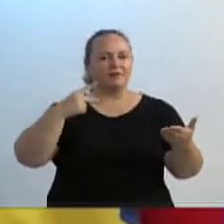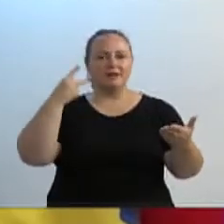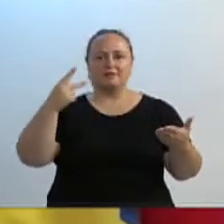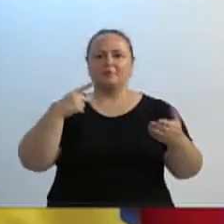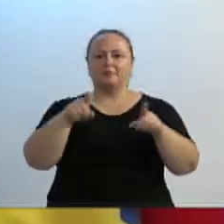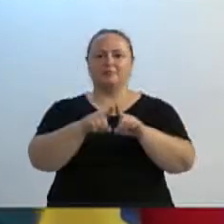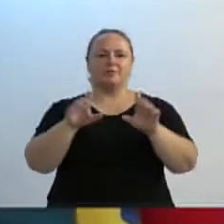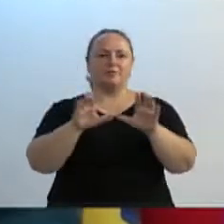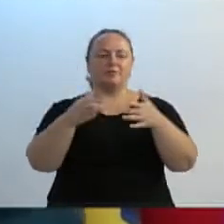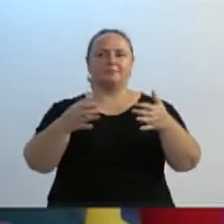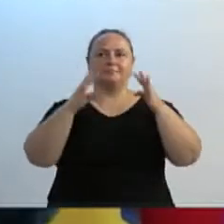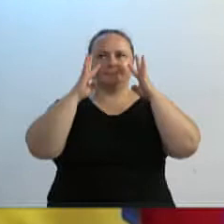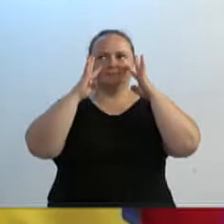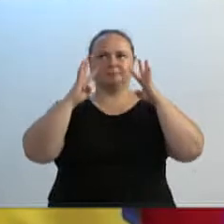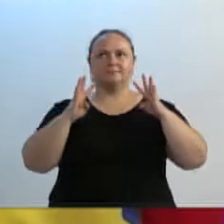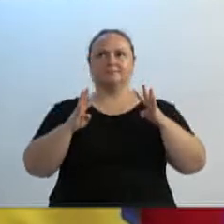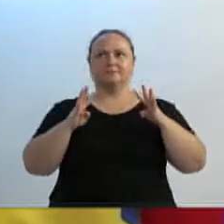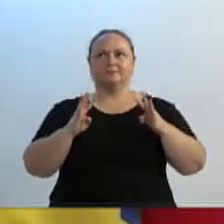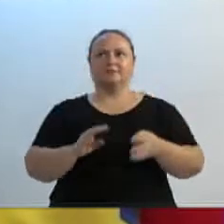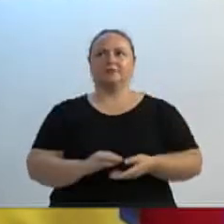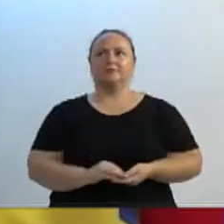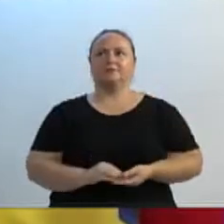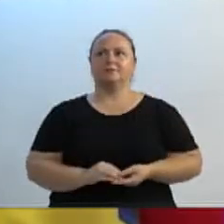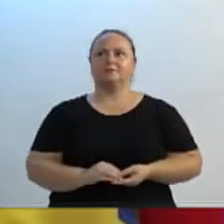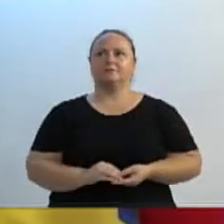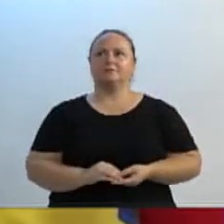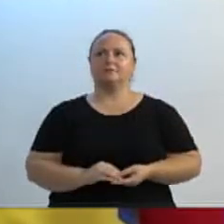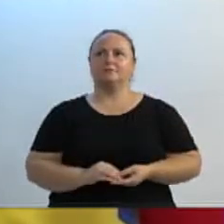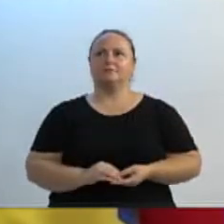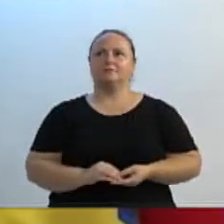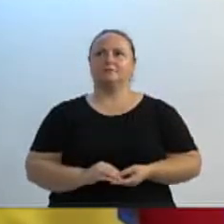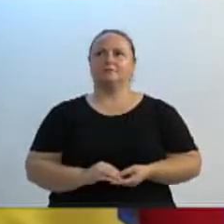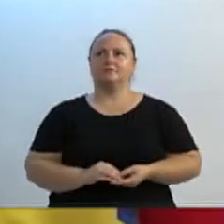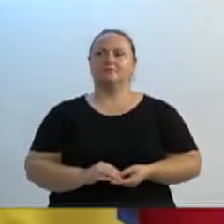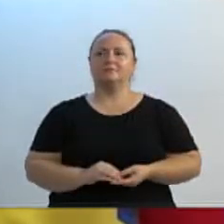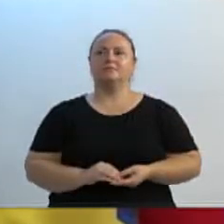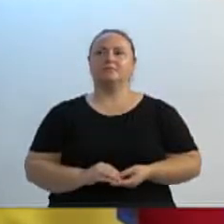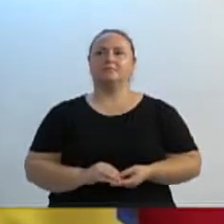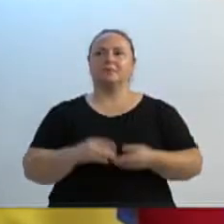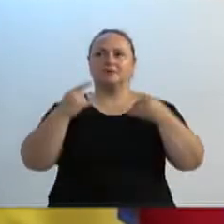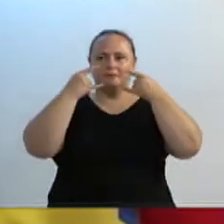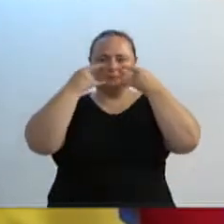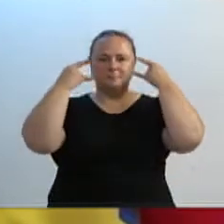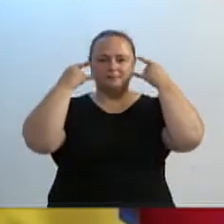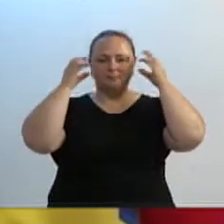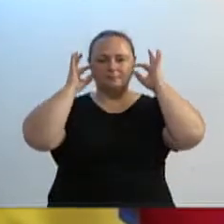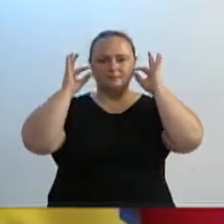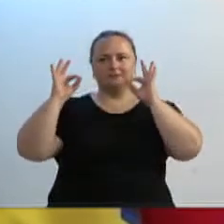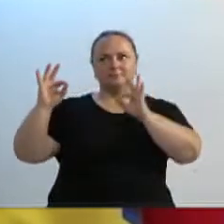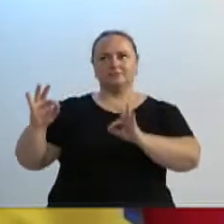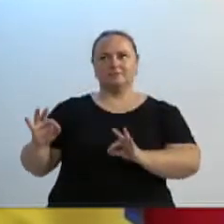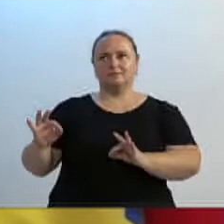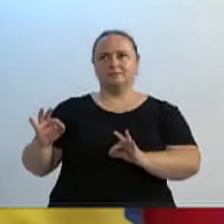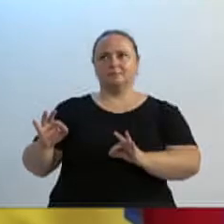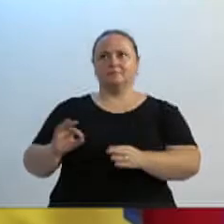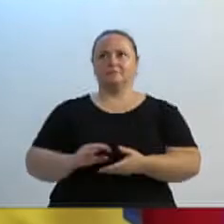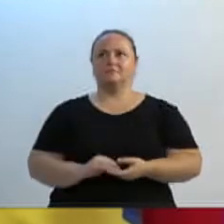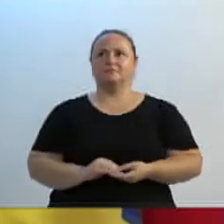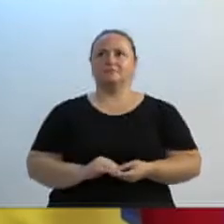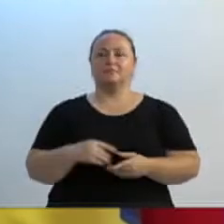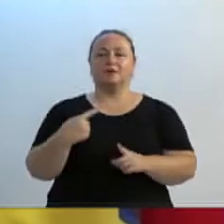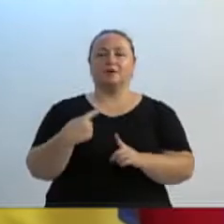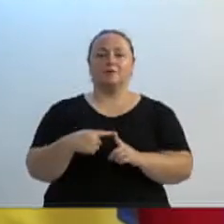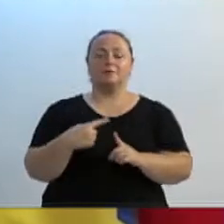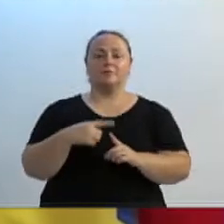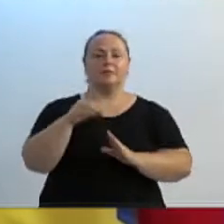TVL, boa tarde. Eu vou retirar a minha máscara, senhor presidente, pelo fator do